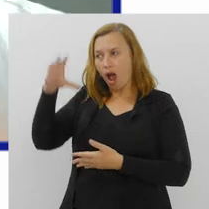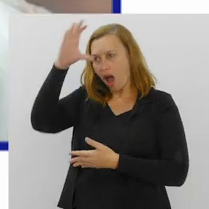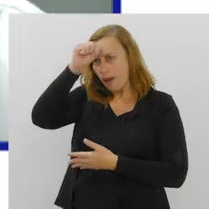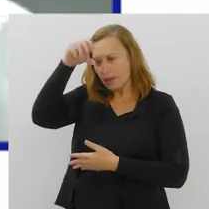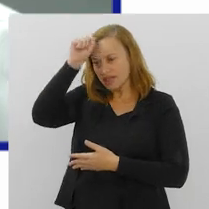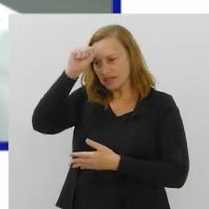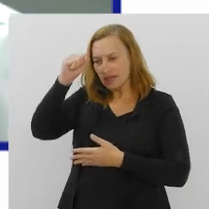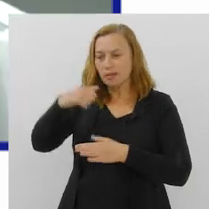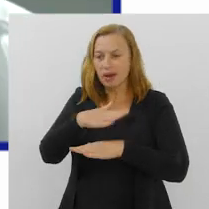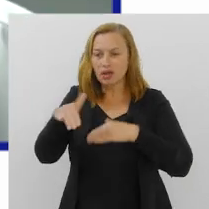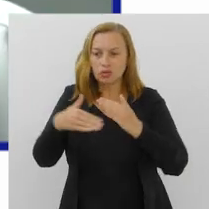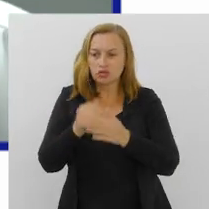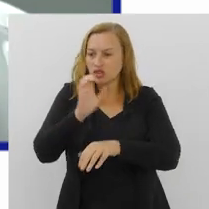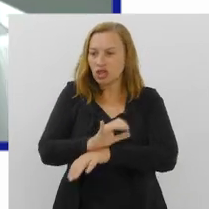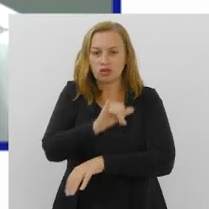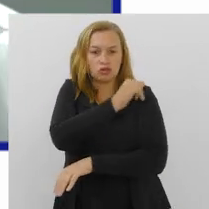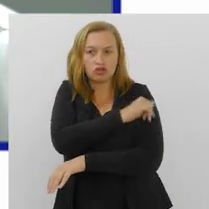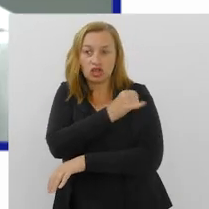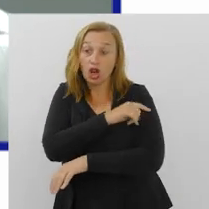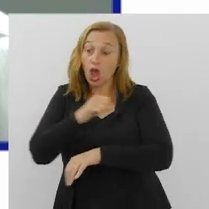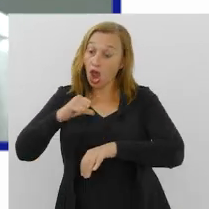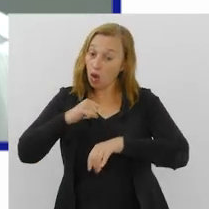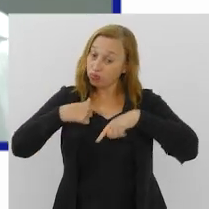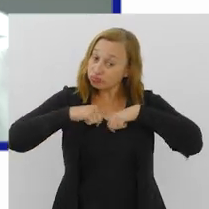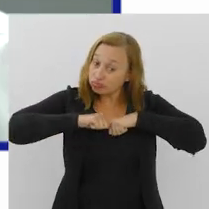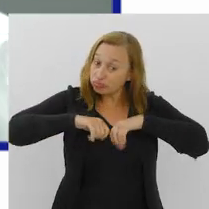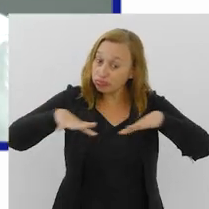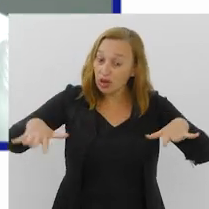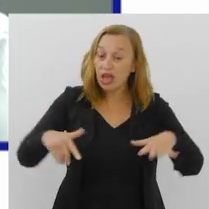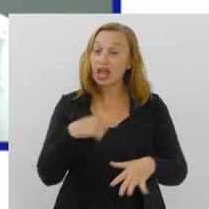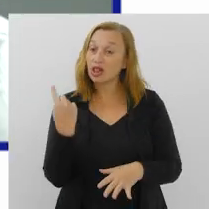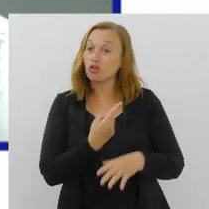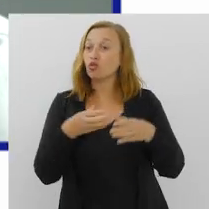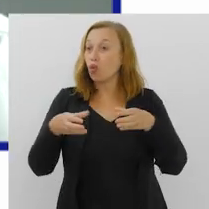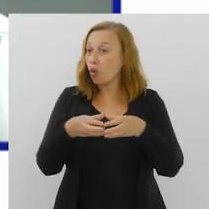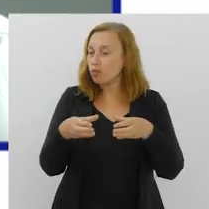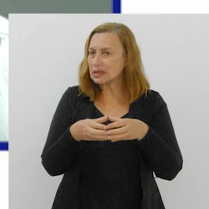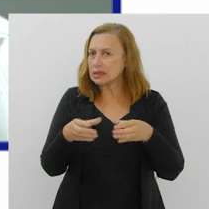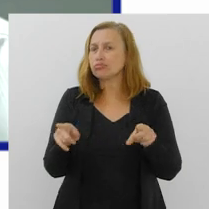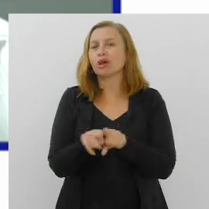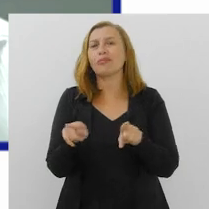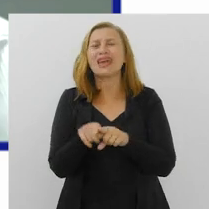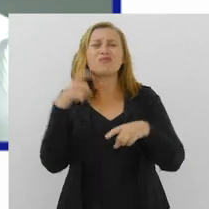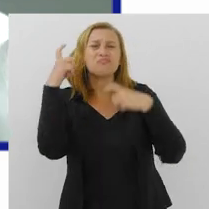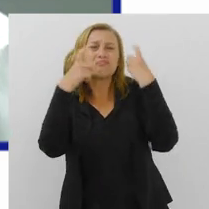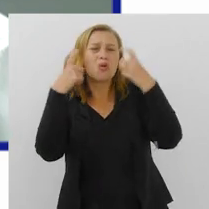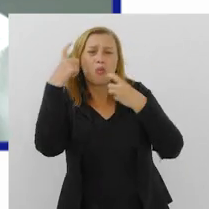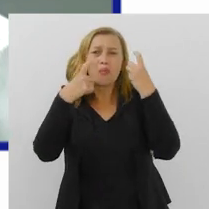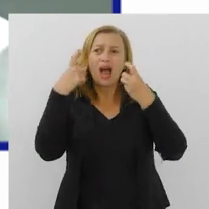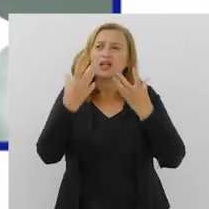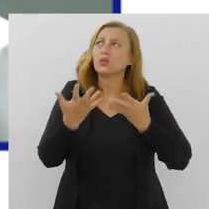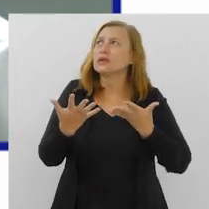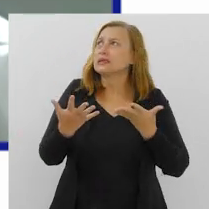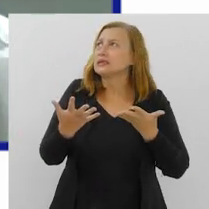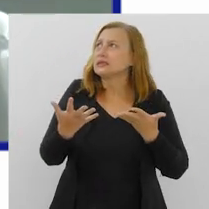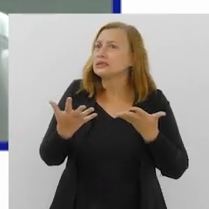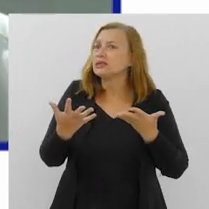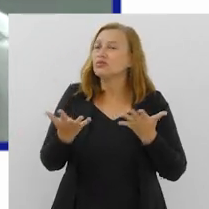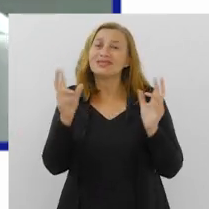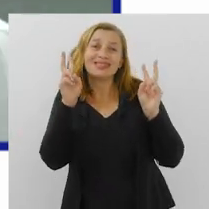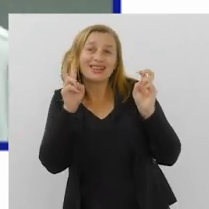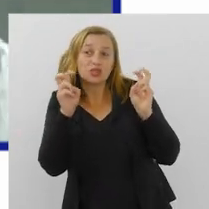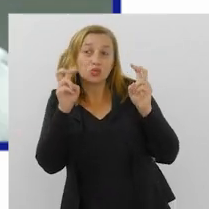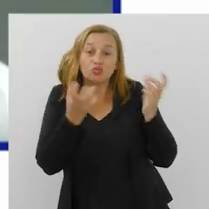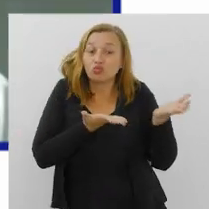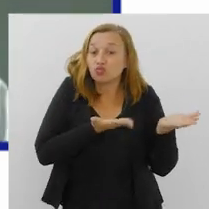para todo o Estado do Rio de Janeiro. E a nossa comissão também fica muito preocupada com essa